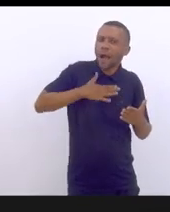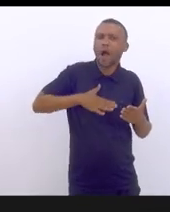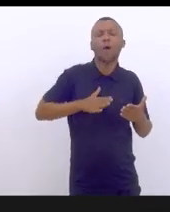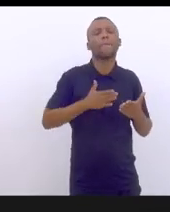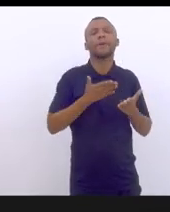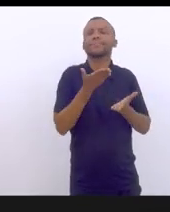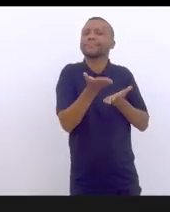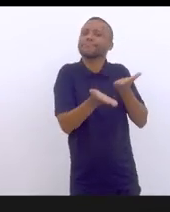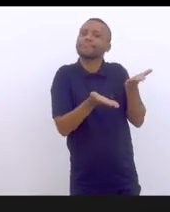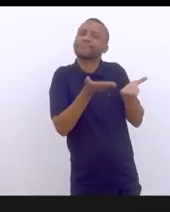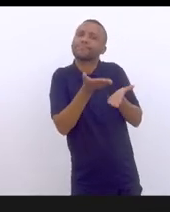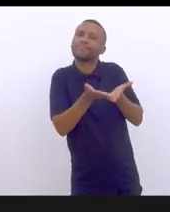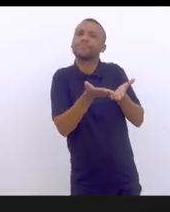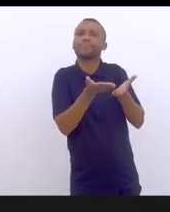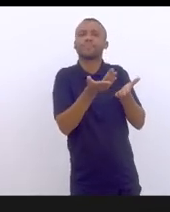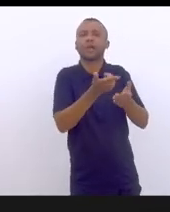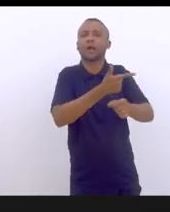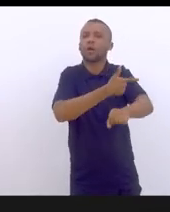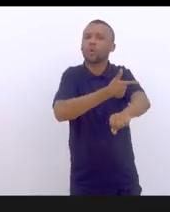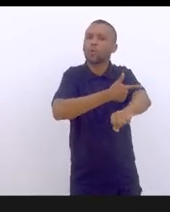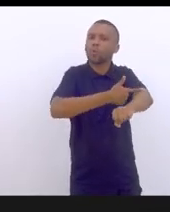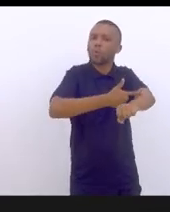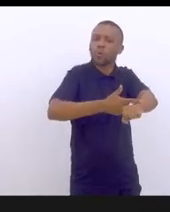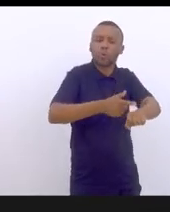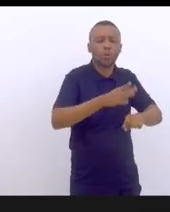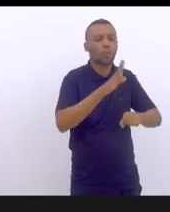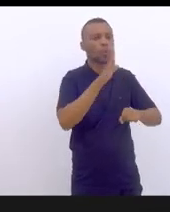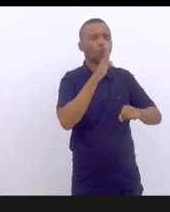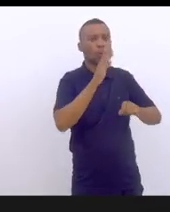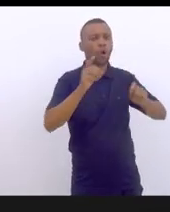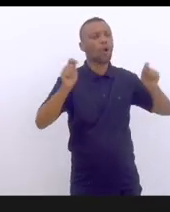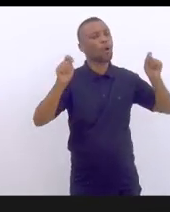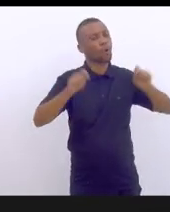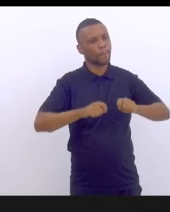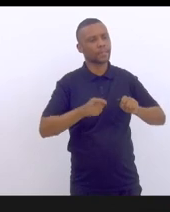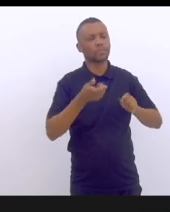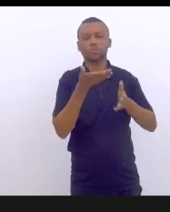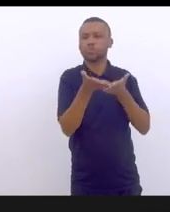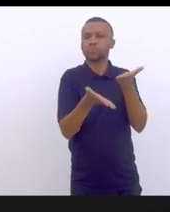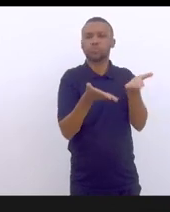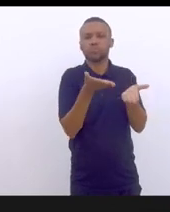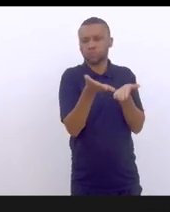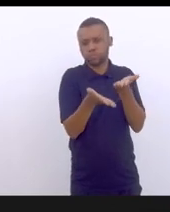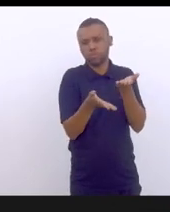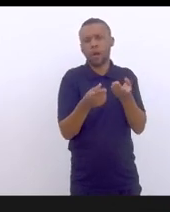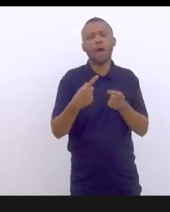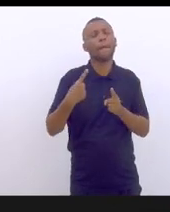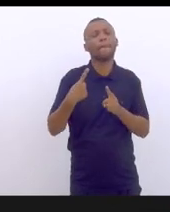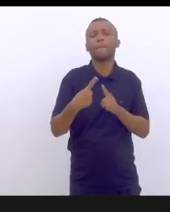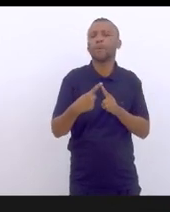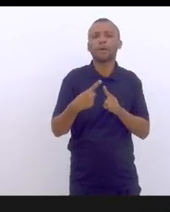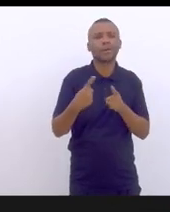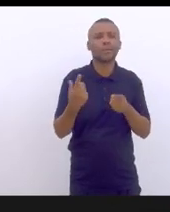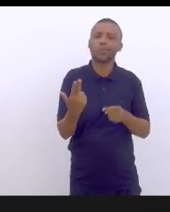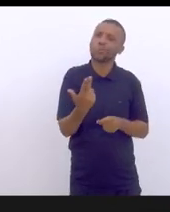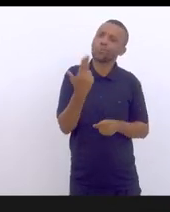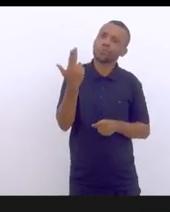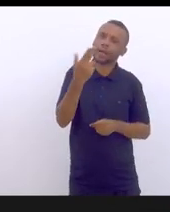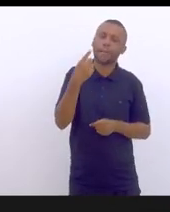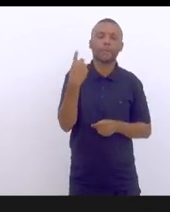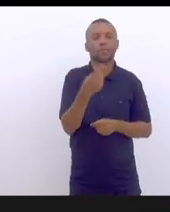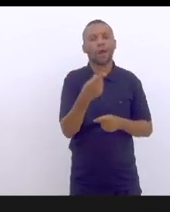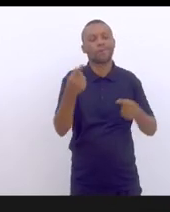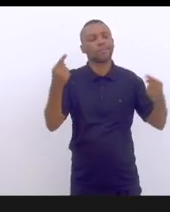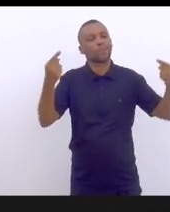cavaleiro, mais cordial, mais competente, porque não dá para a gente ficar